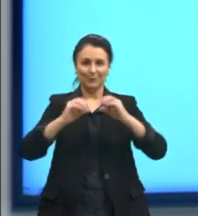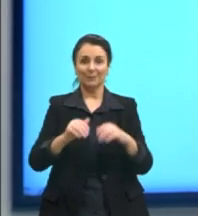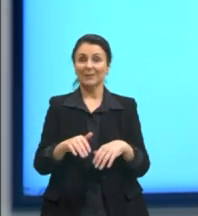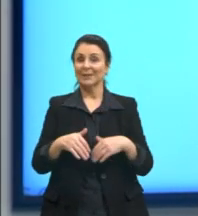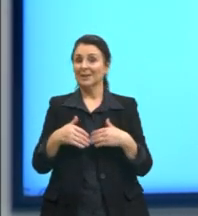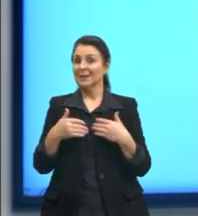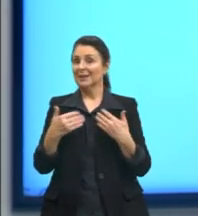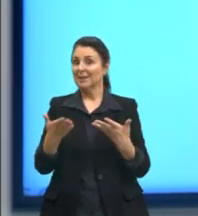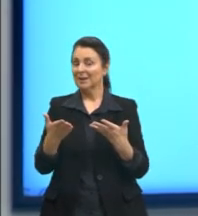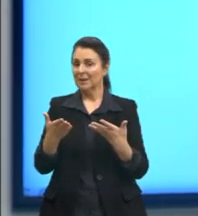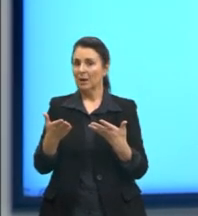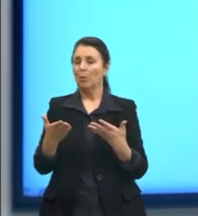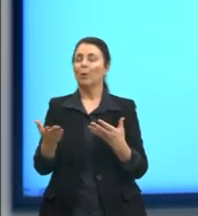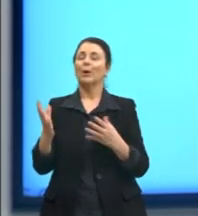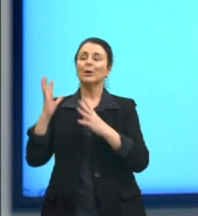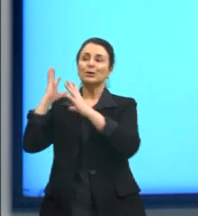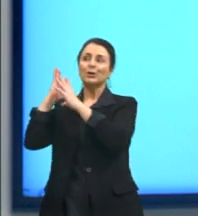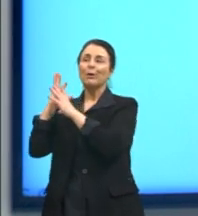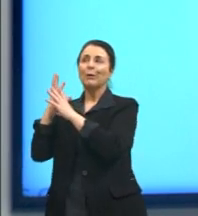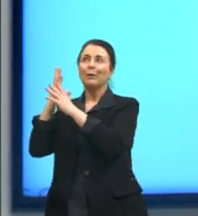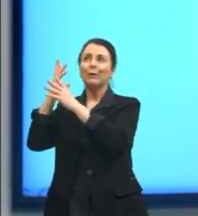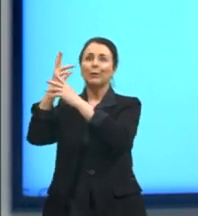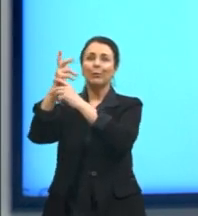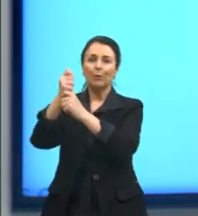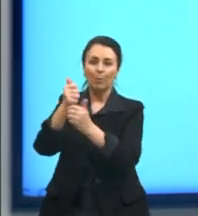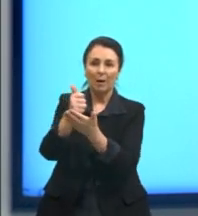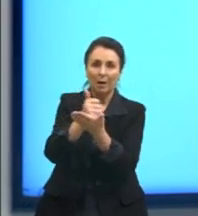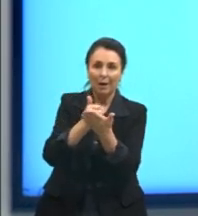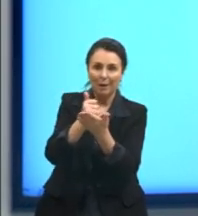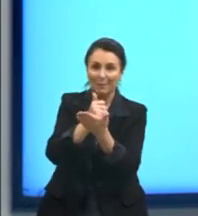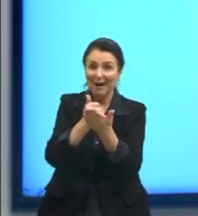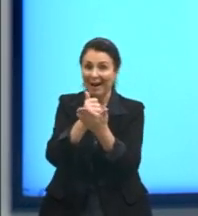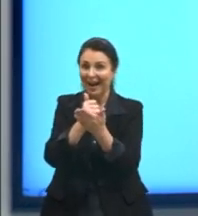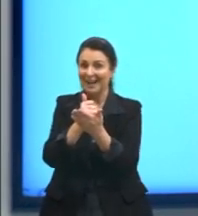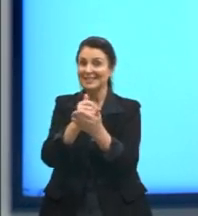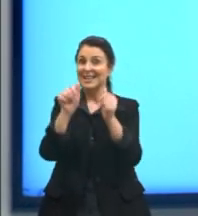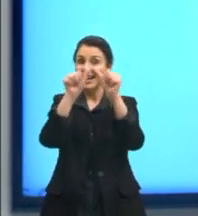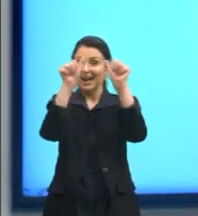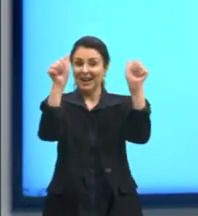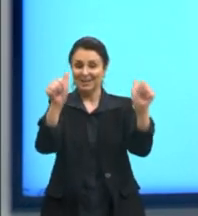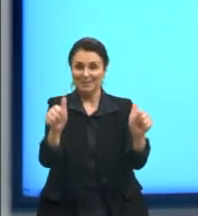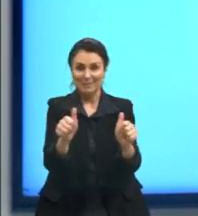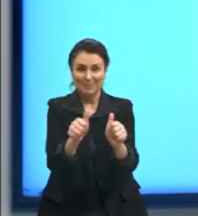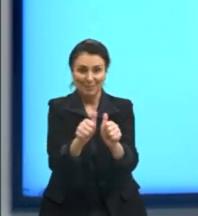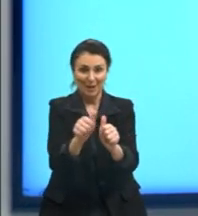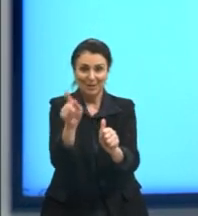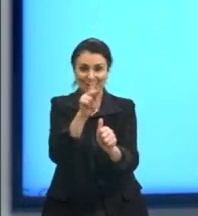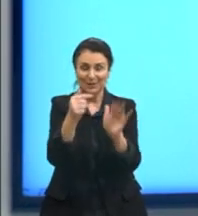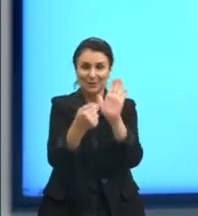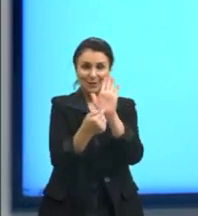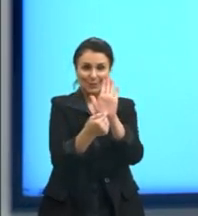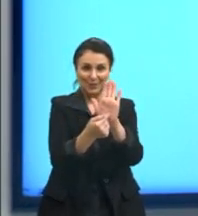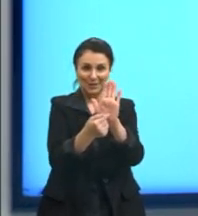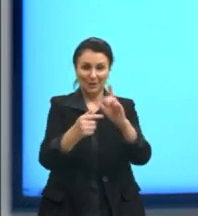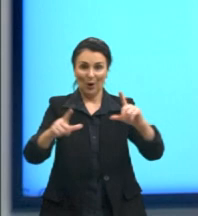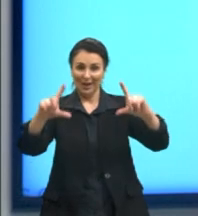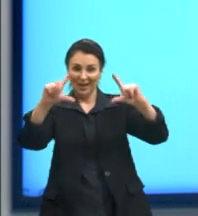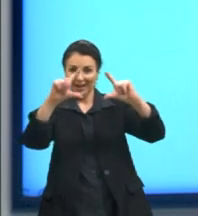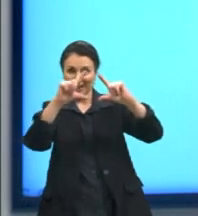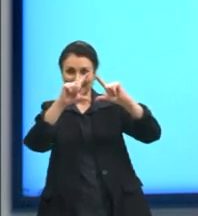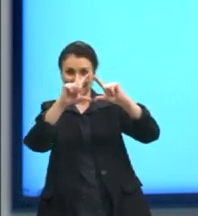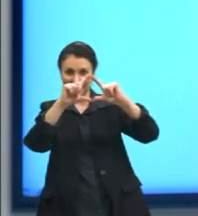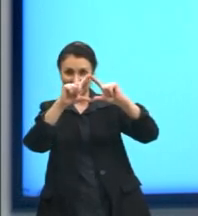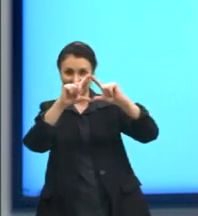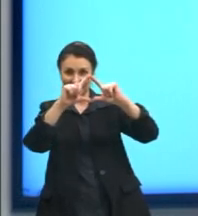Então, a gente retoma essa base do triângulo que eu acho que agora fica um pouco mais fácil de entender. A